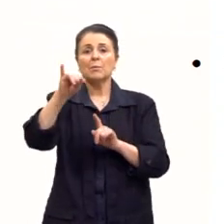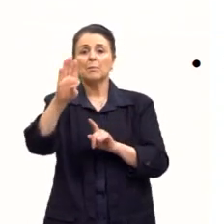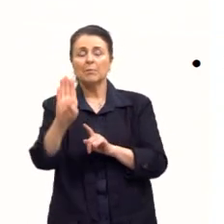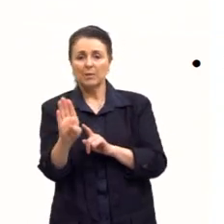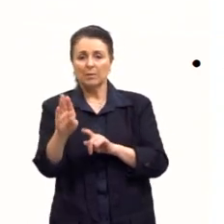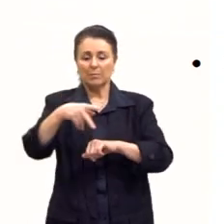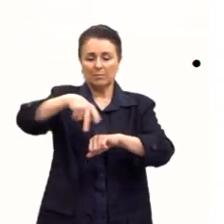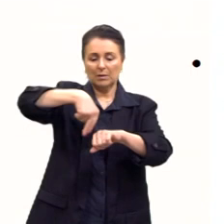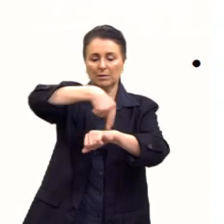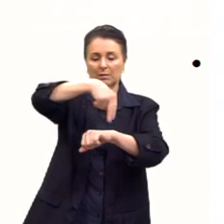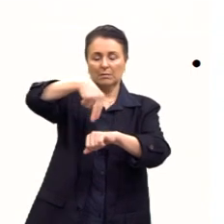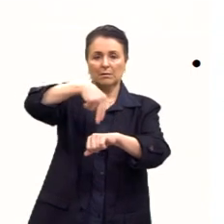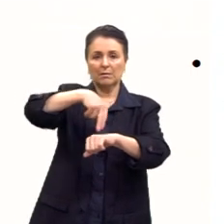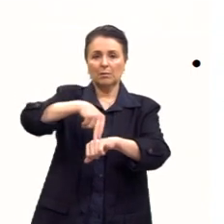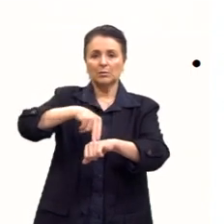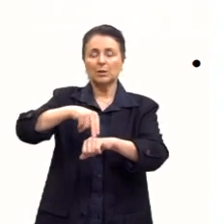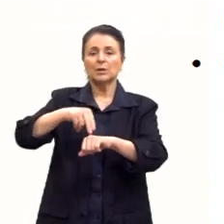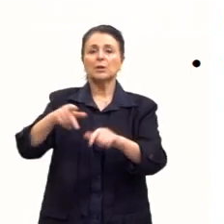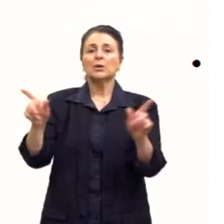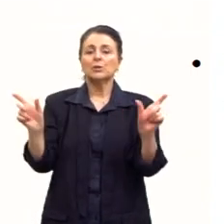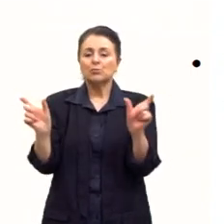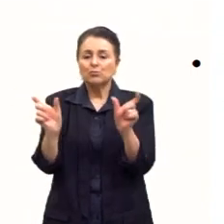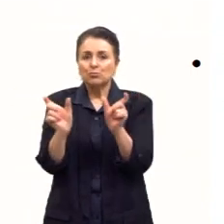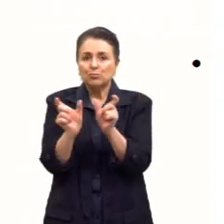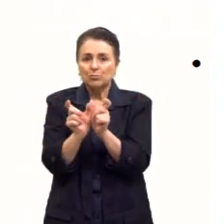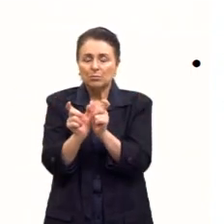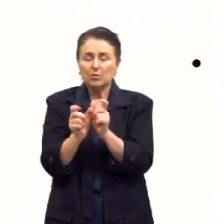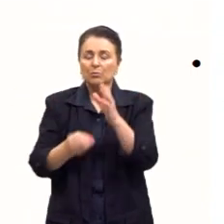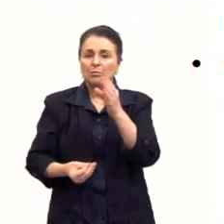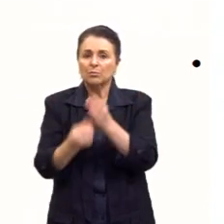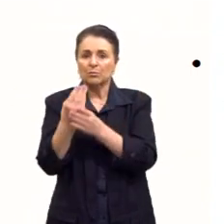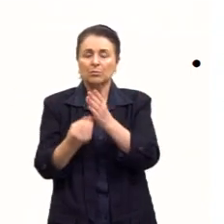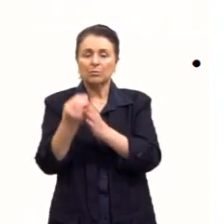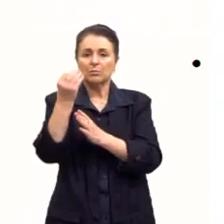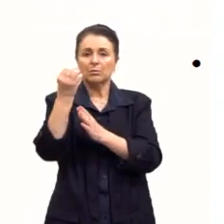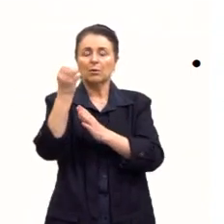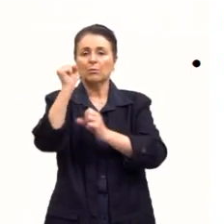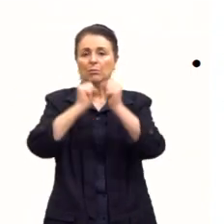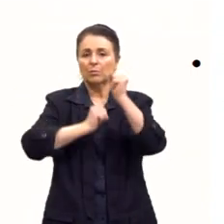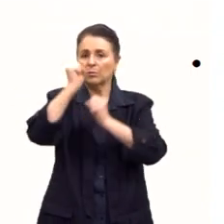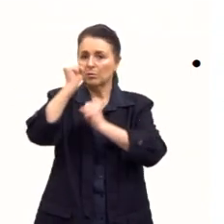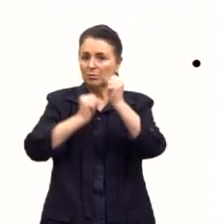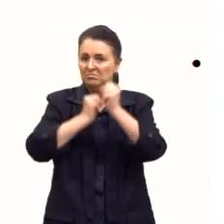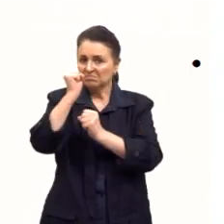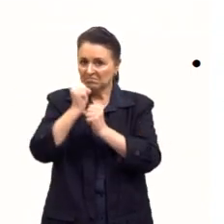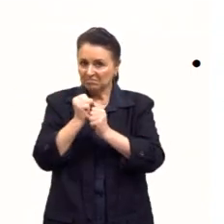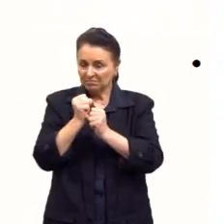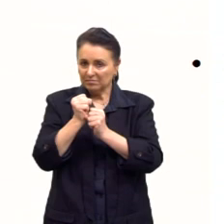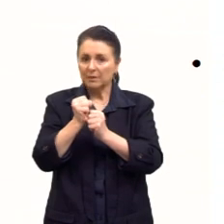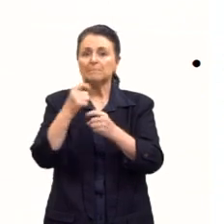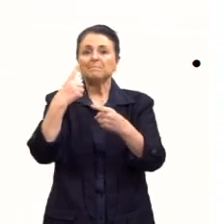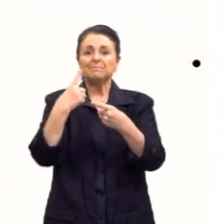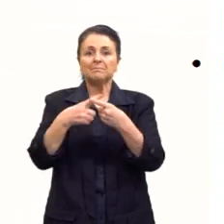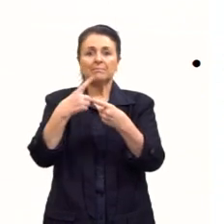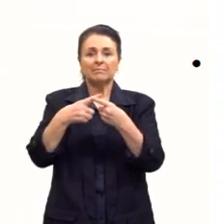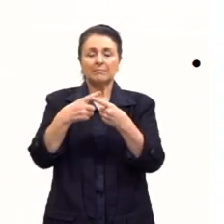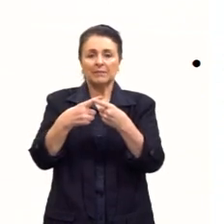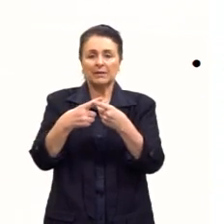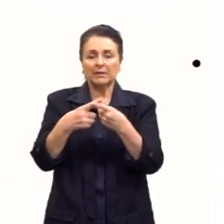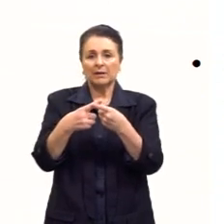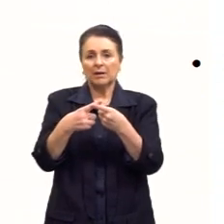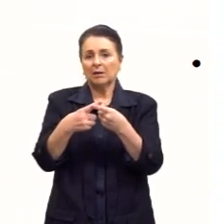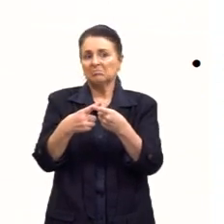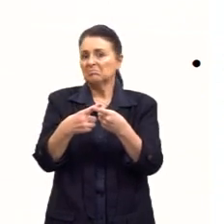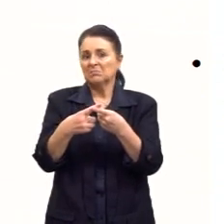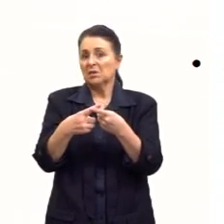nações, a redução da produção industrial, começou a se produzir bem menos do que o pessoal estava produzindo. E